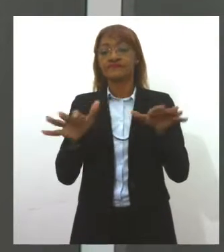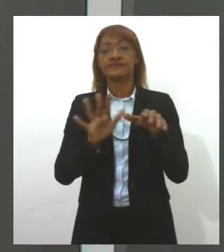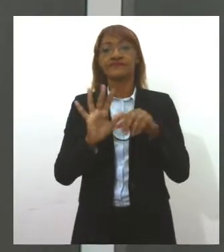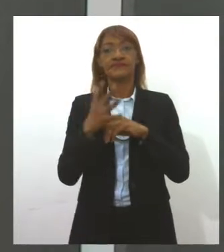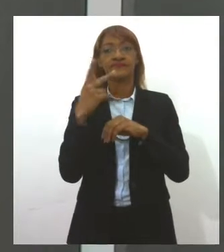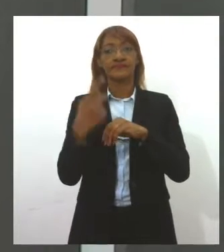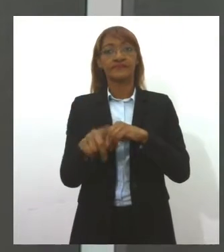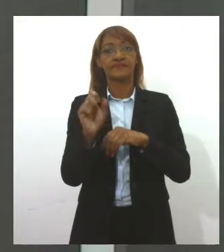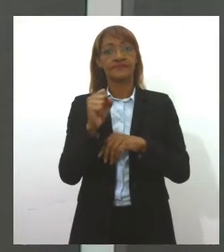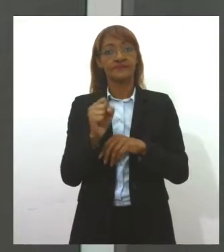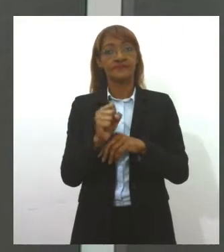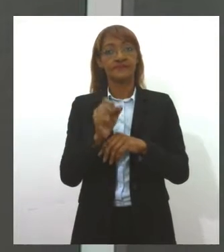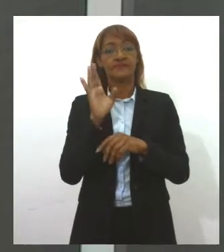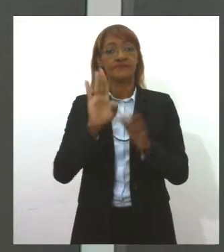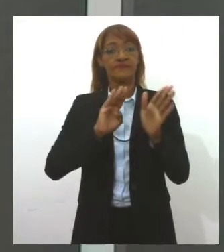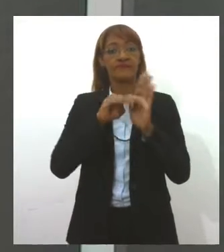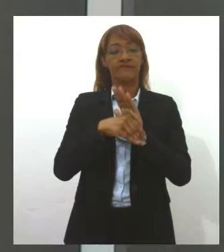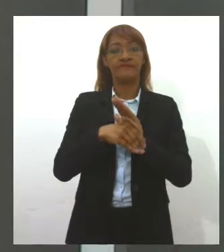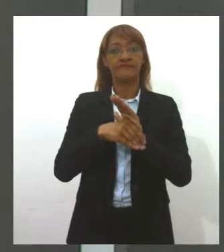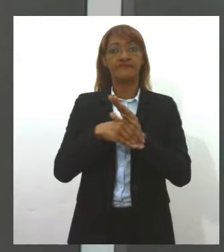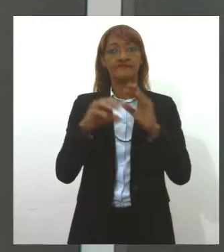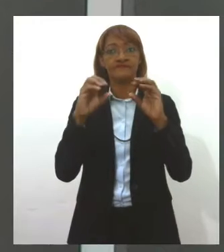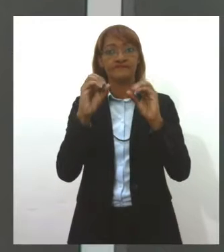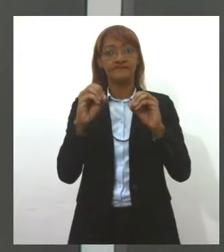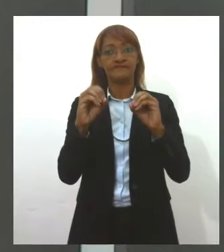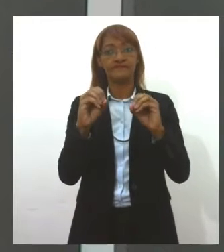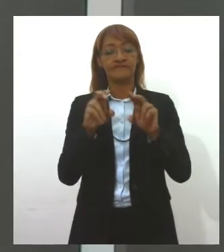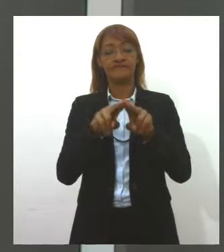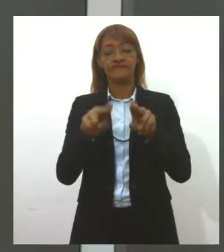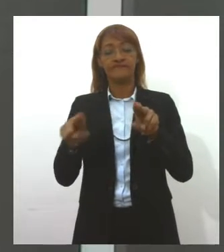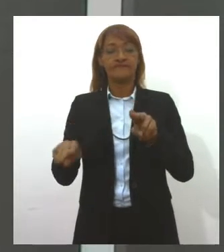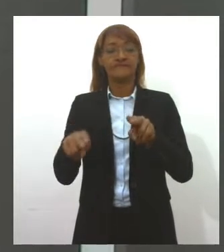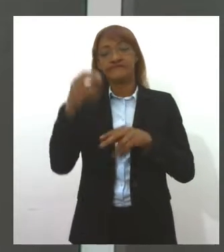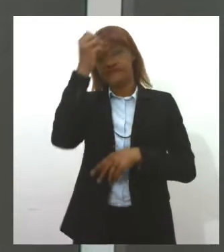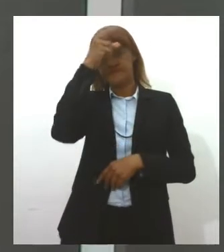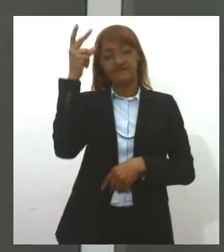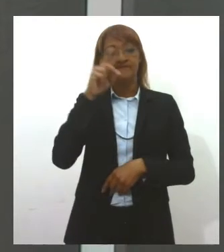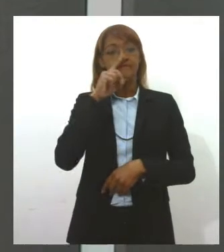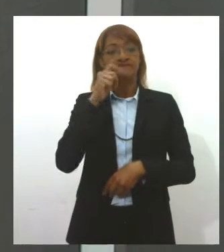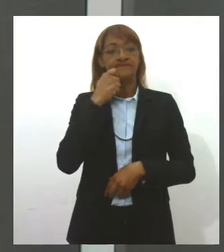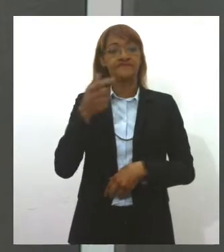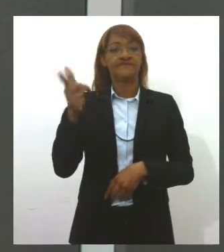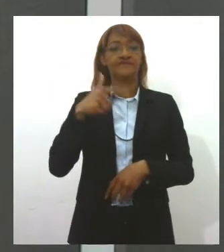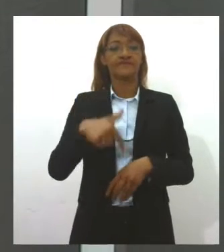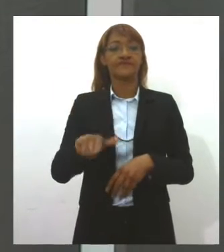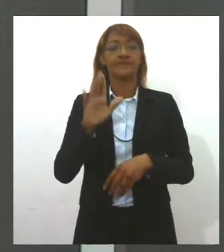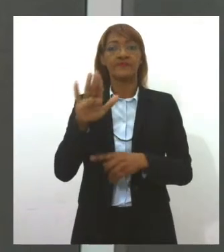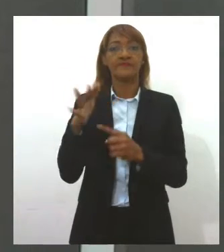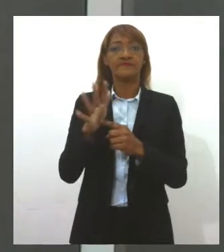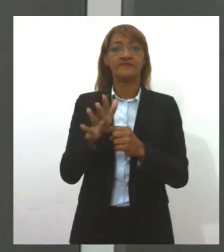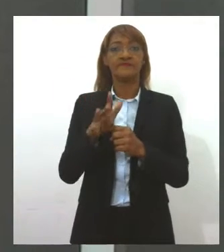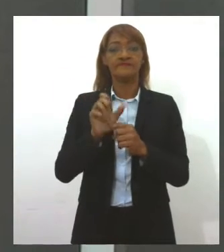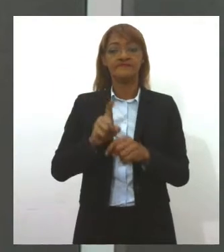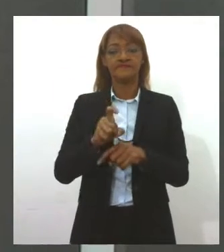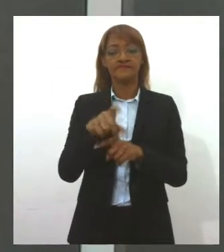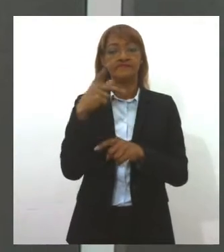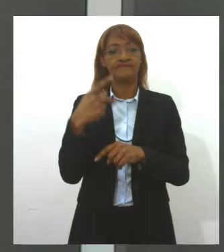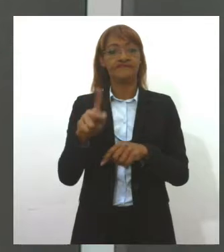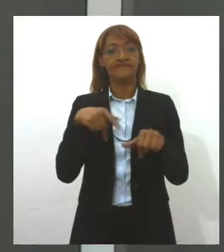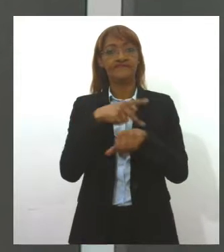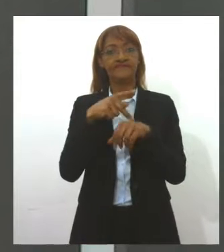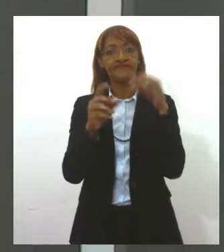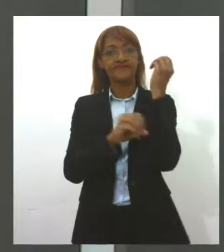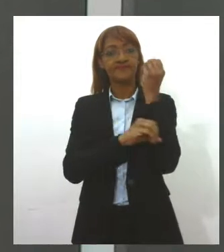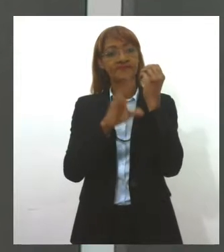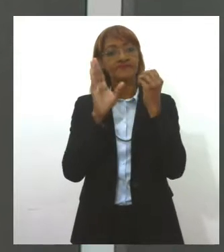dia consecutivo, o Estado não registra óbitos. Prefeitura de Aracaju realiza mais uma edição da Feira do Pescado na Praça dos Mercados.